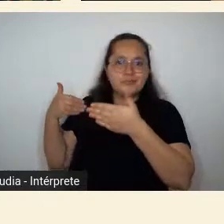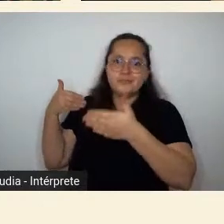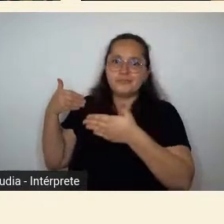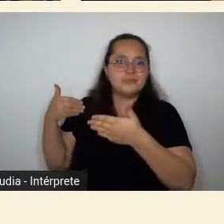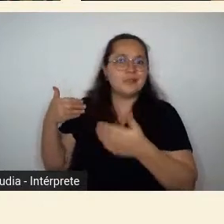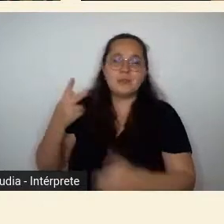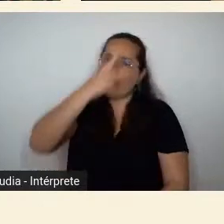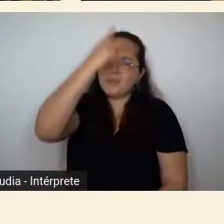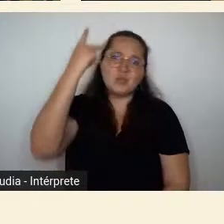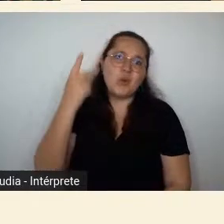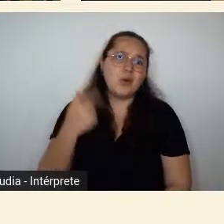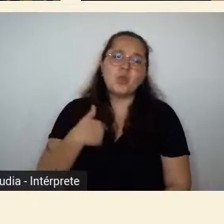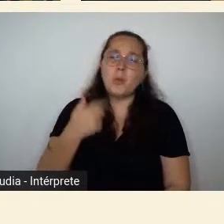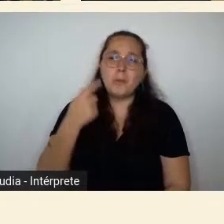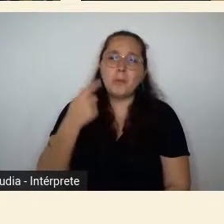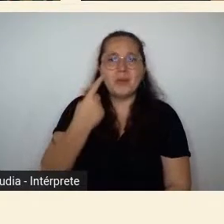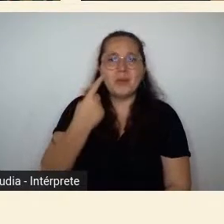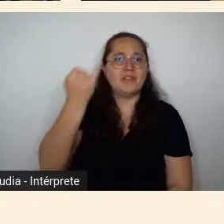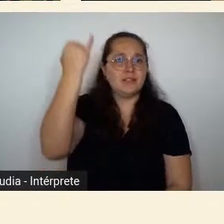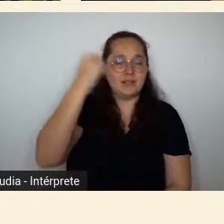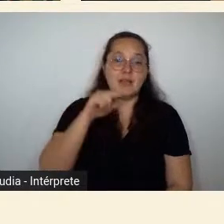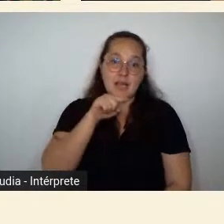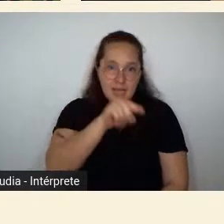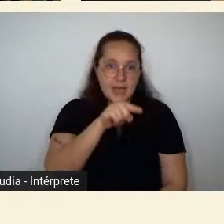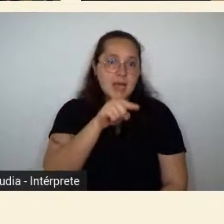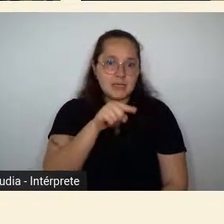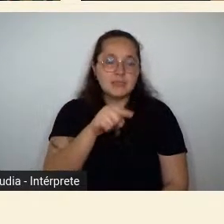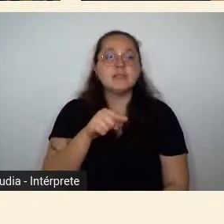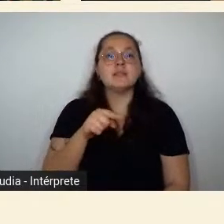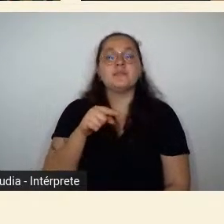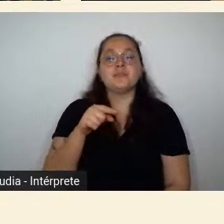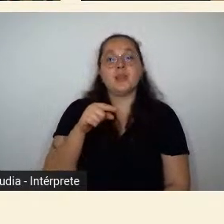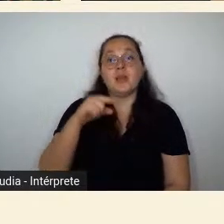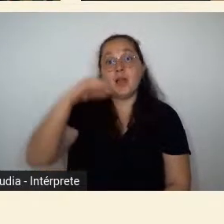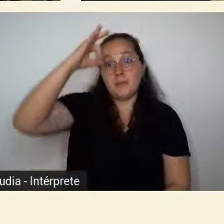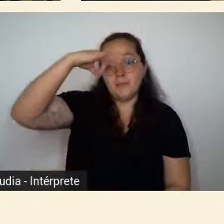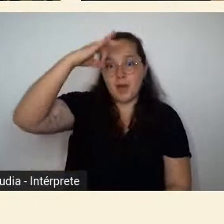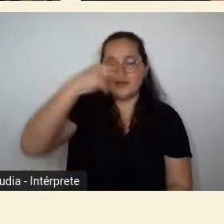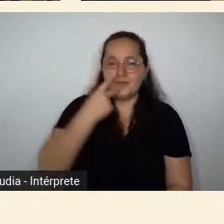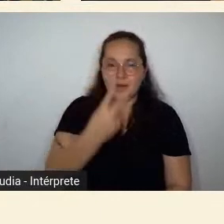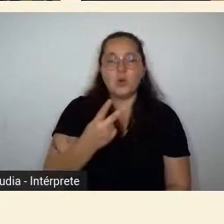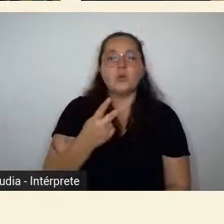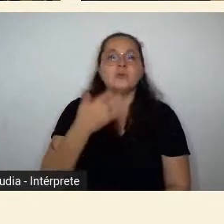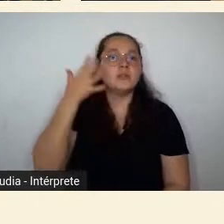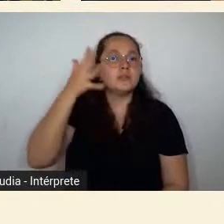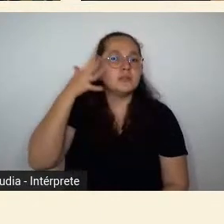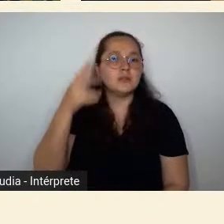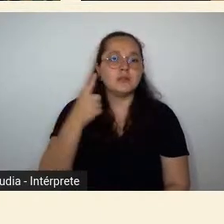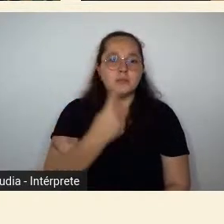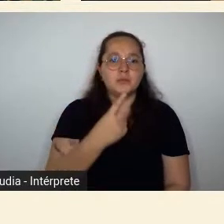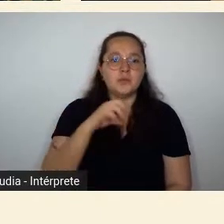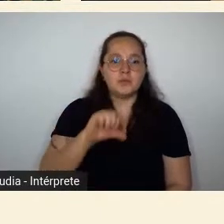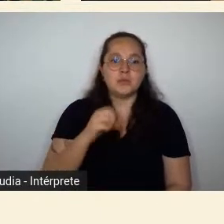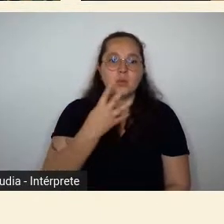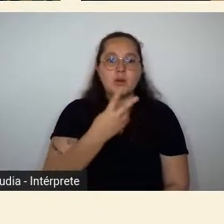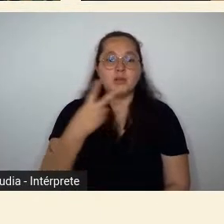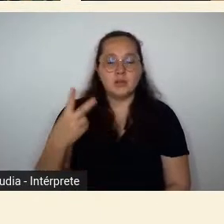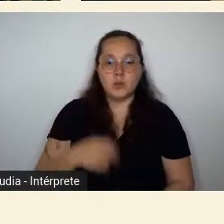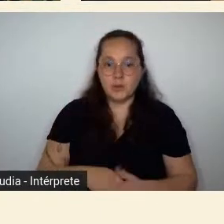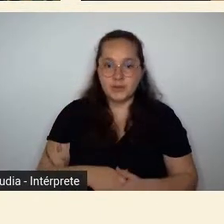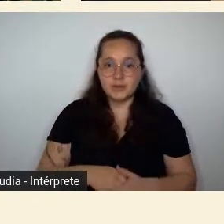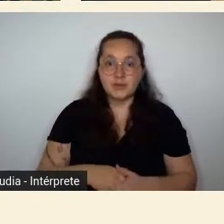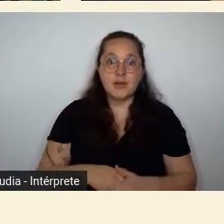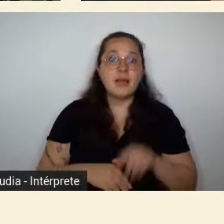essa fala de 42 do Mário que a professora se referiu que eu me referi também ela é uma fala que o Mário praticamente